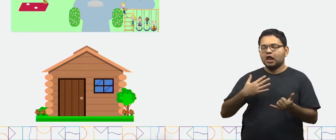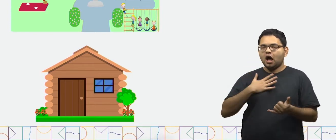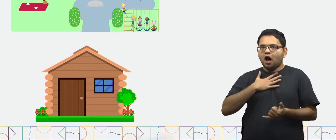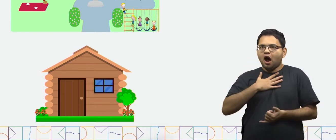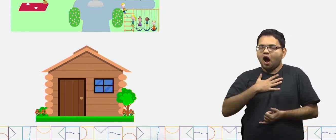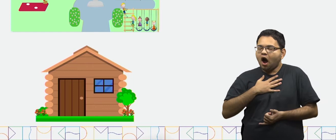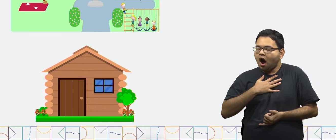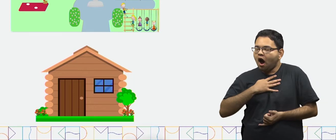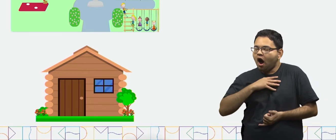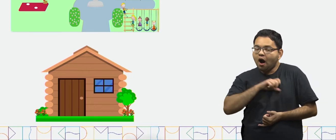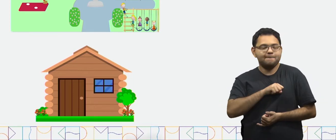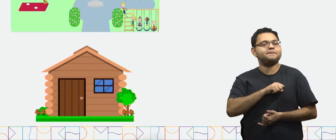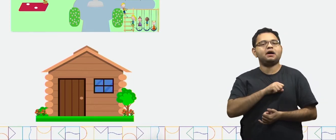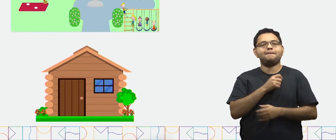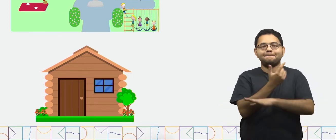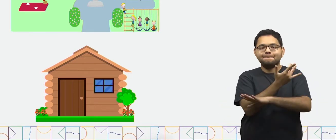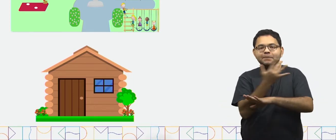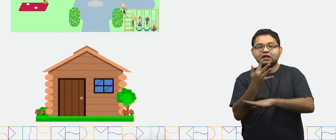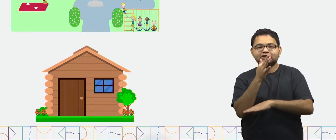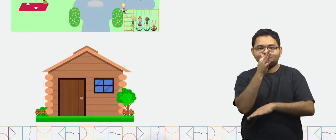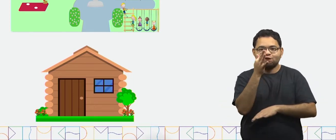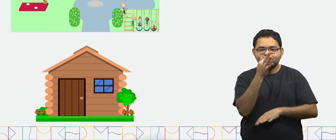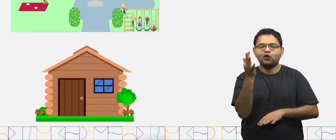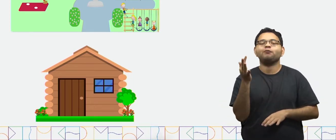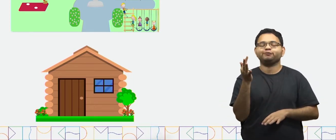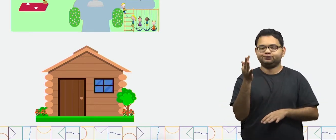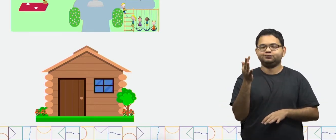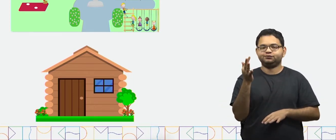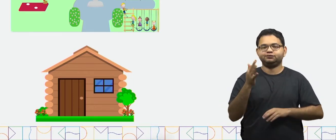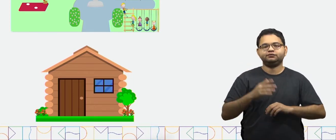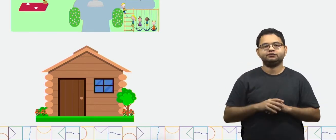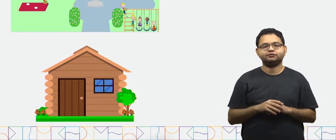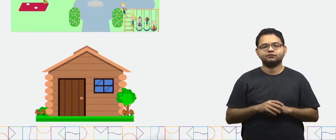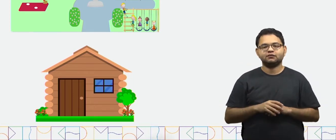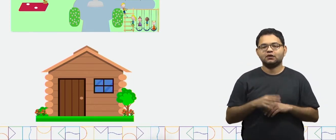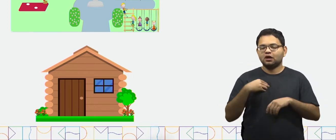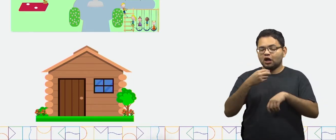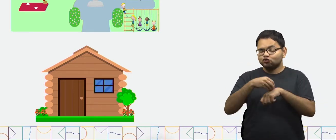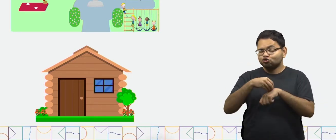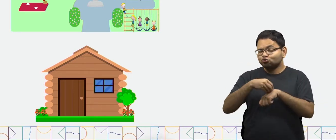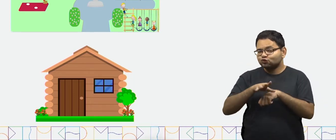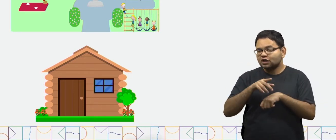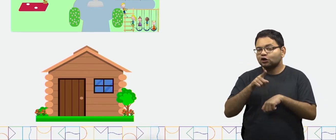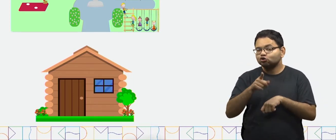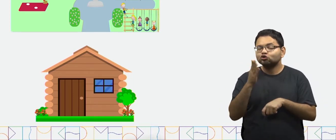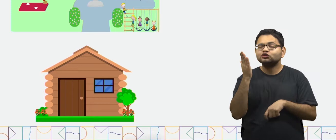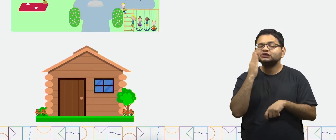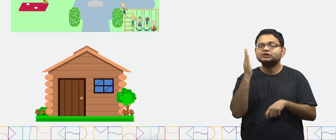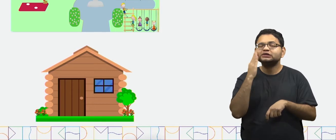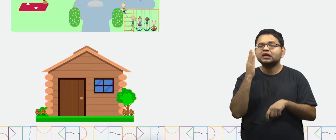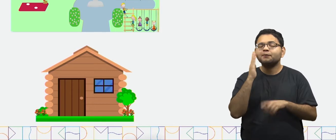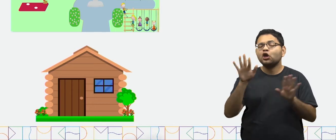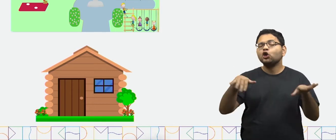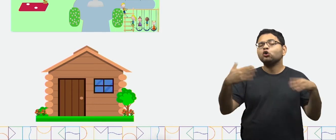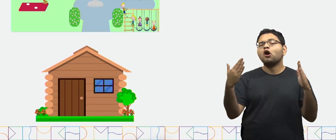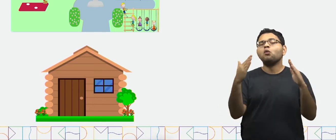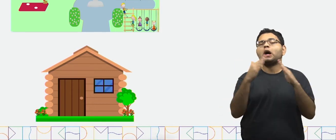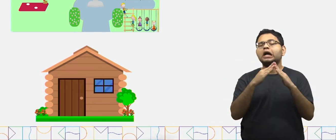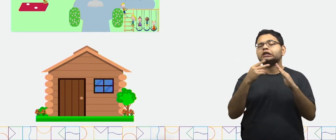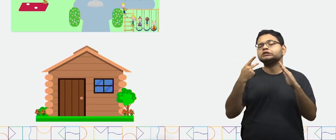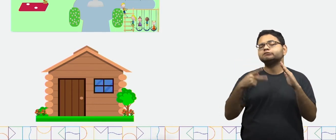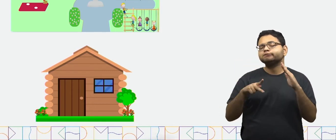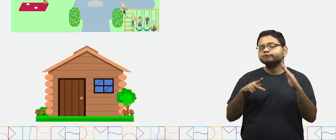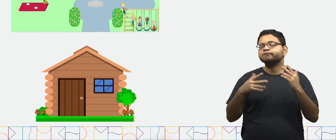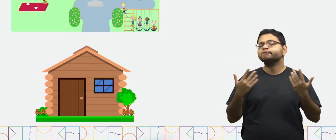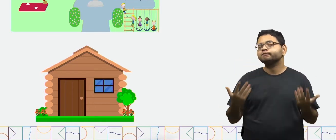Então, essa característica é bem marcante em sua casa. Com essas dicas que eu falei, qual seria a